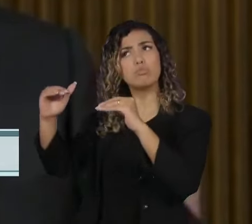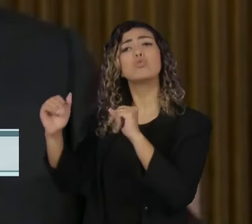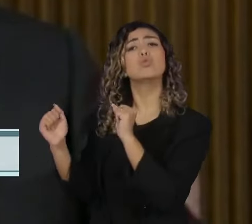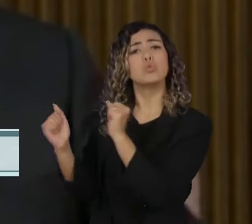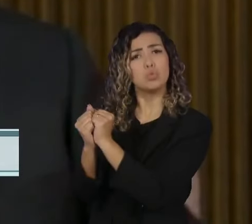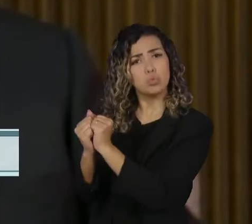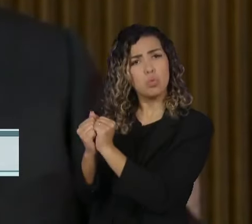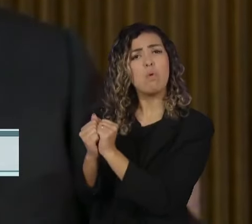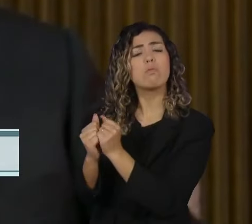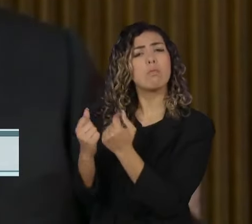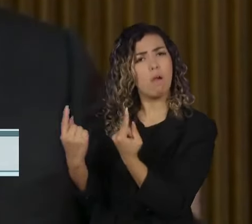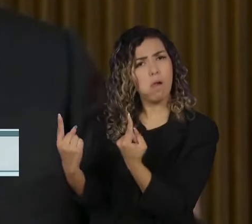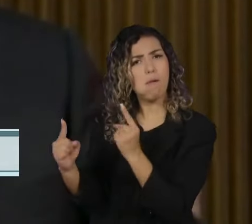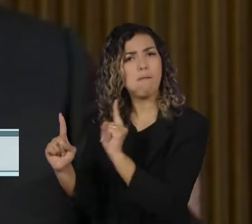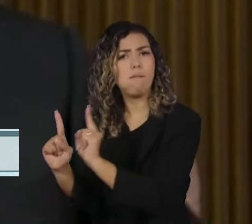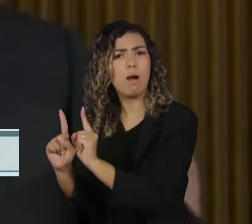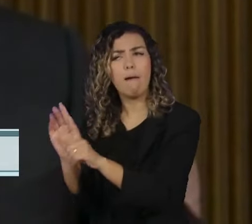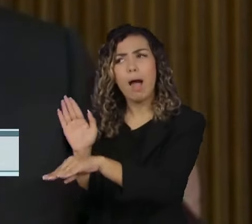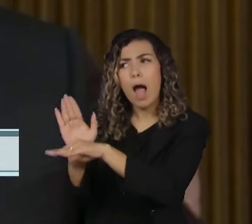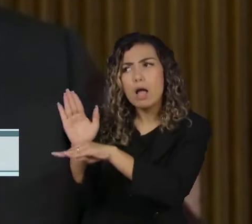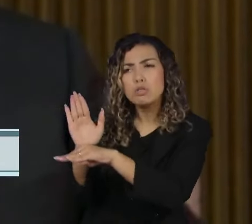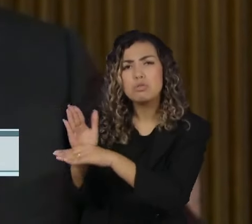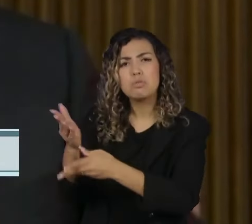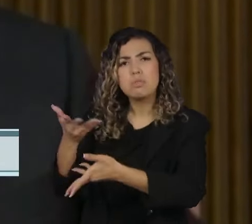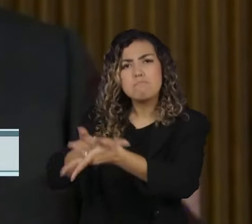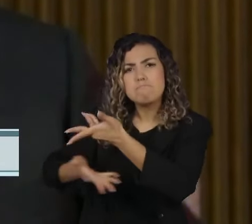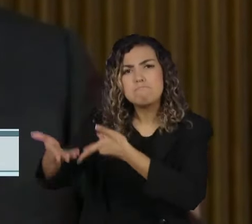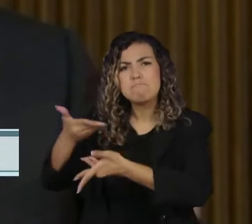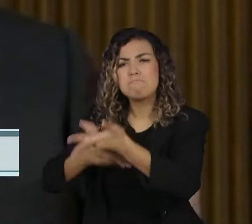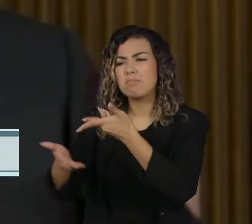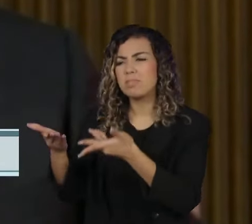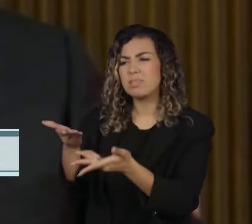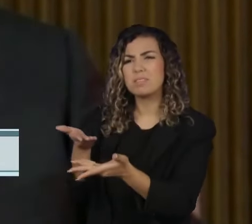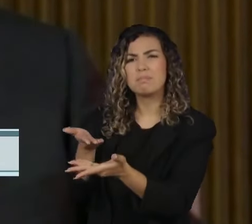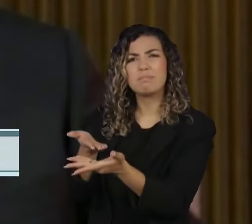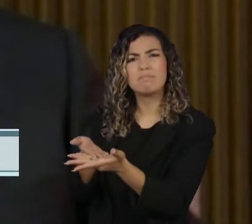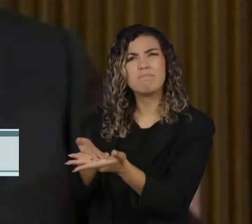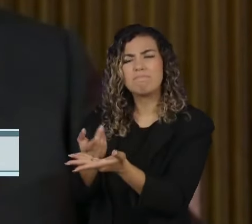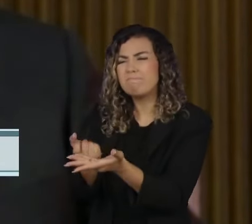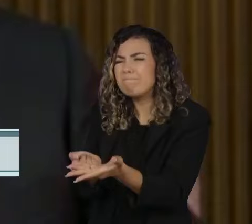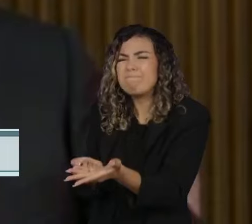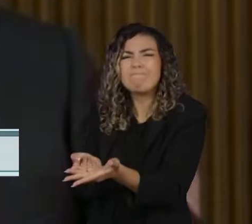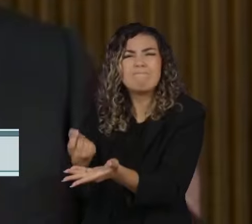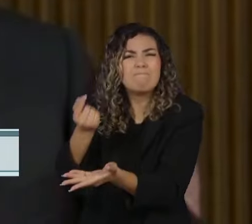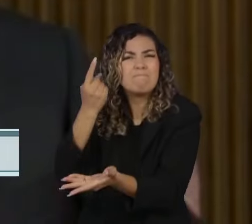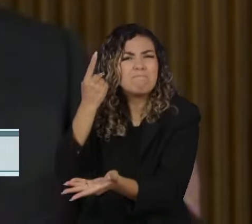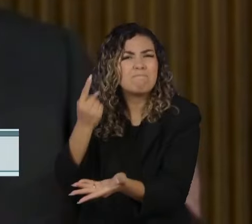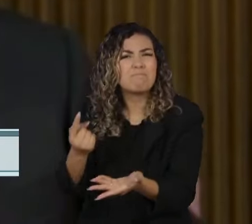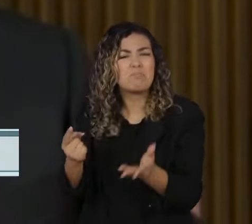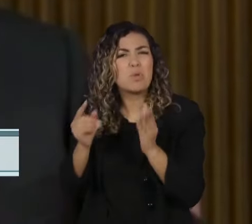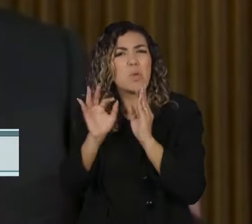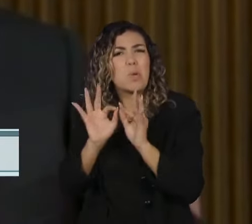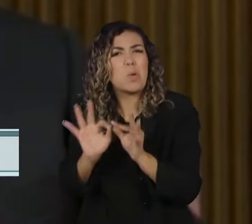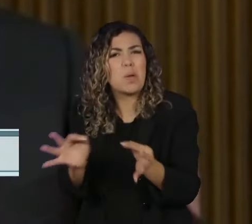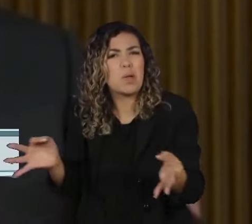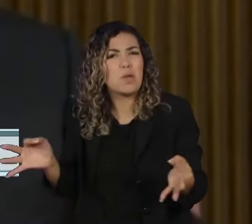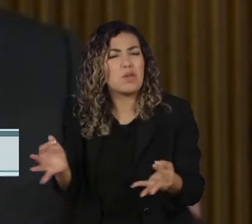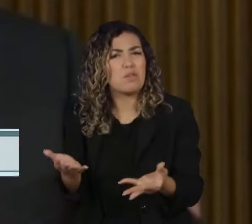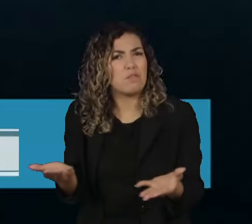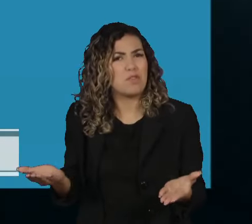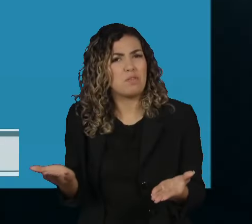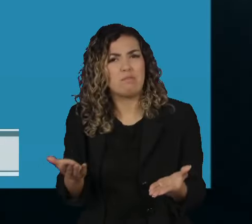iniciativa que é extremamente danosa, como nós estamos vendo, para a própria